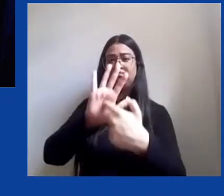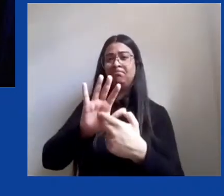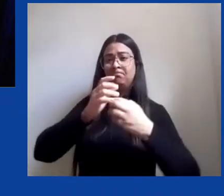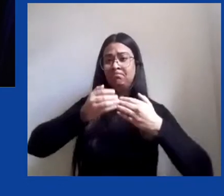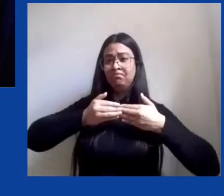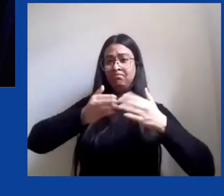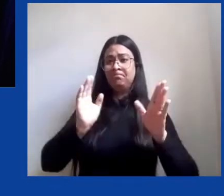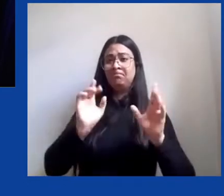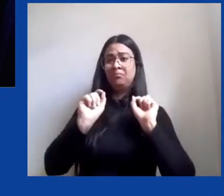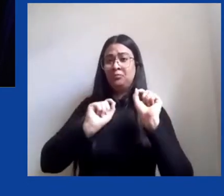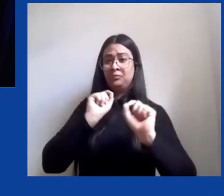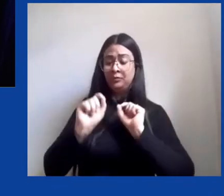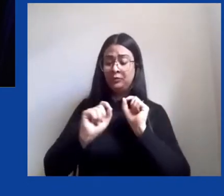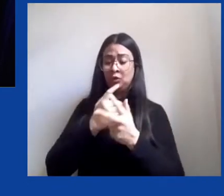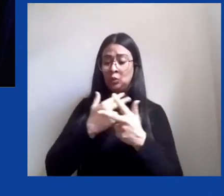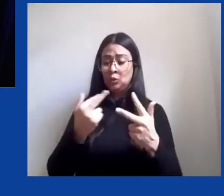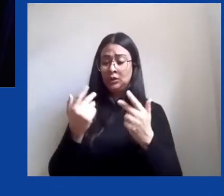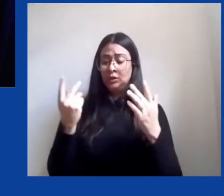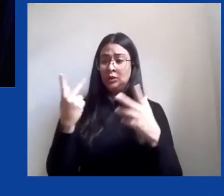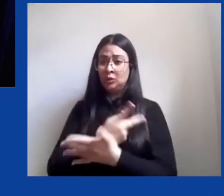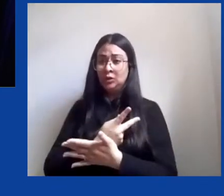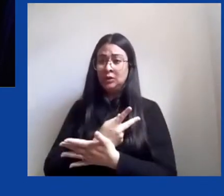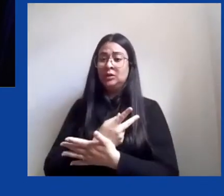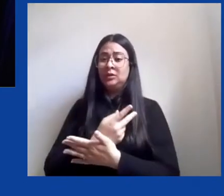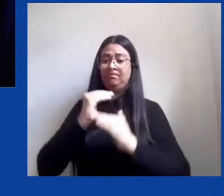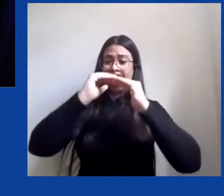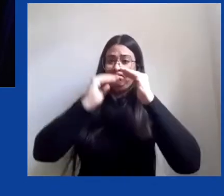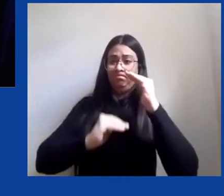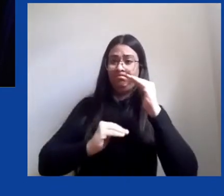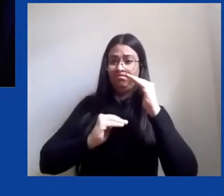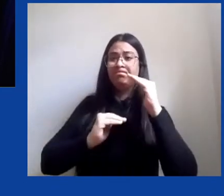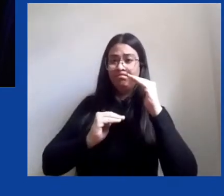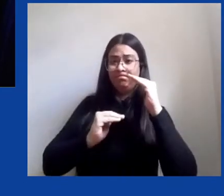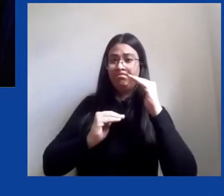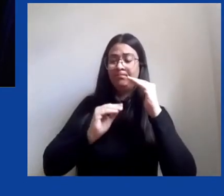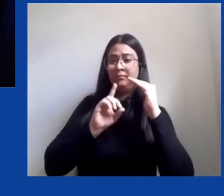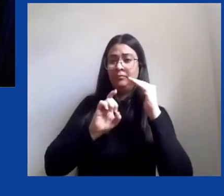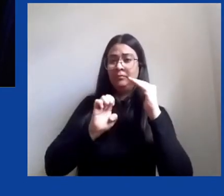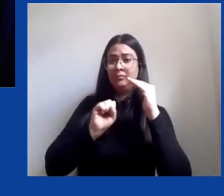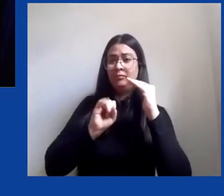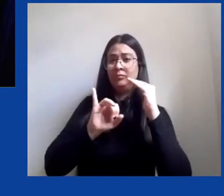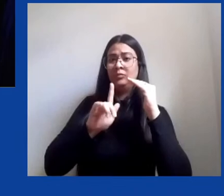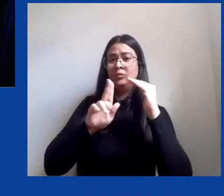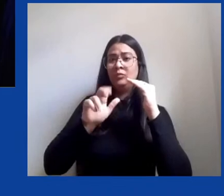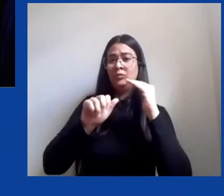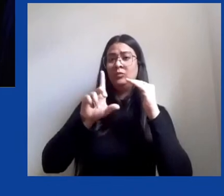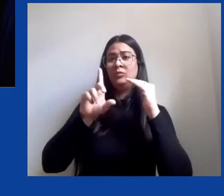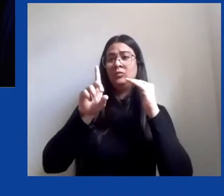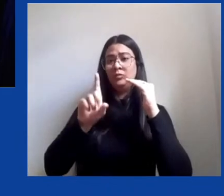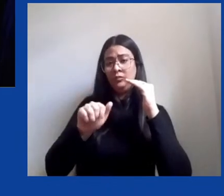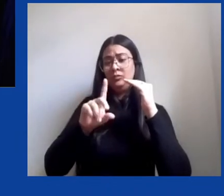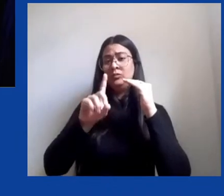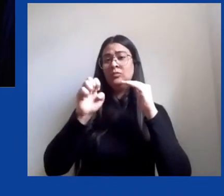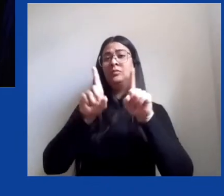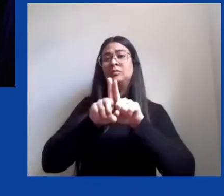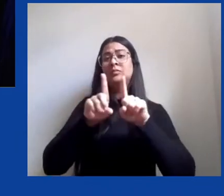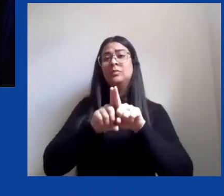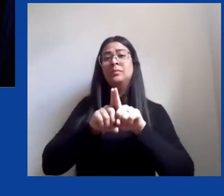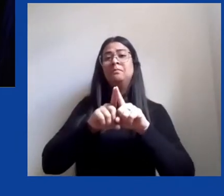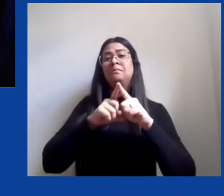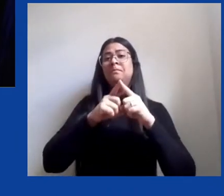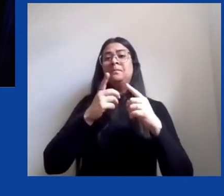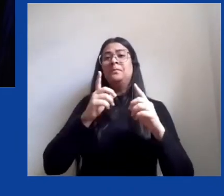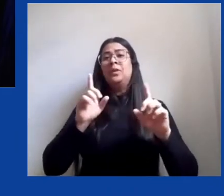situações de desigualdade e grave violação de direitos humanos. O primeiro